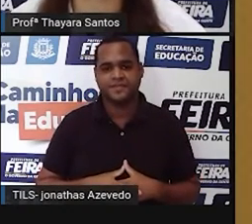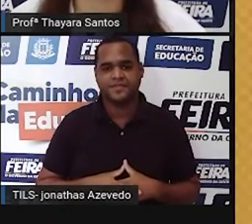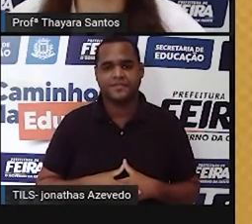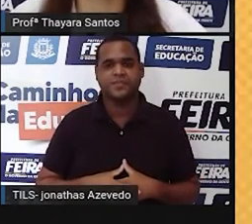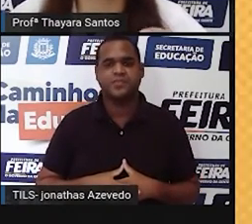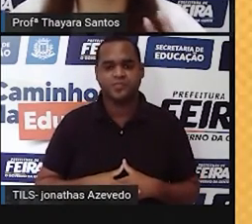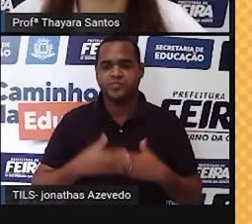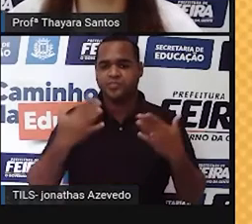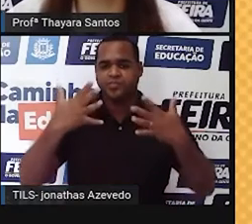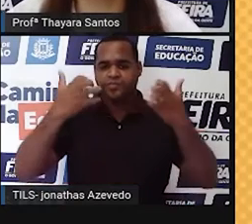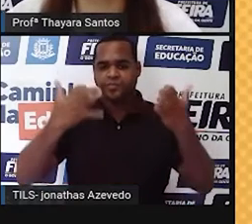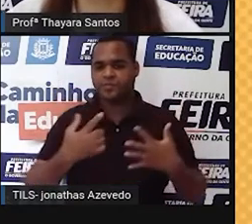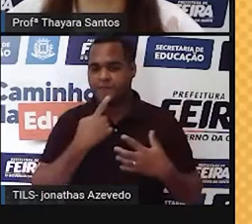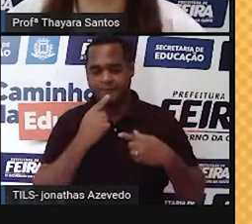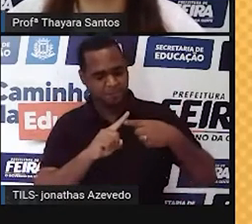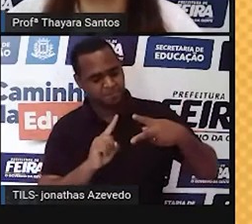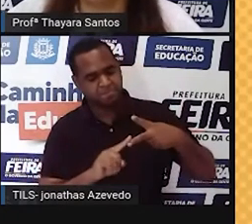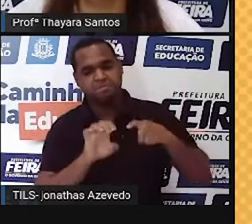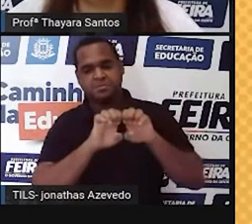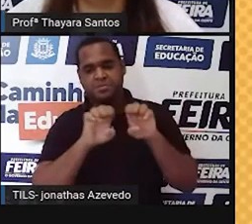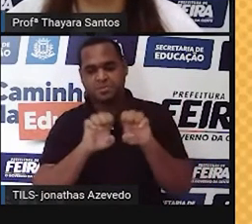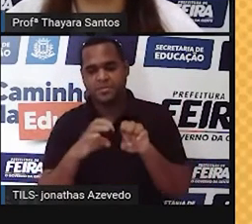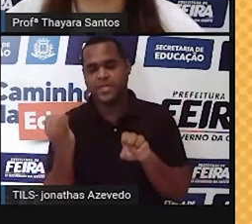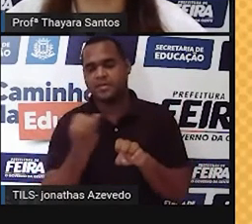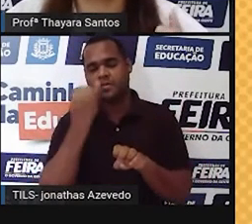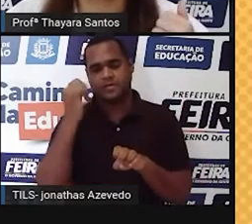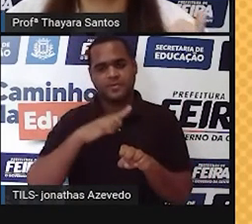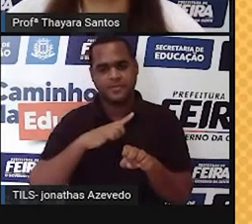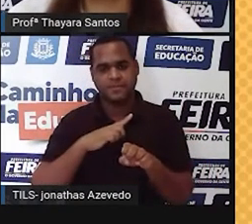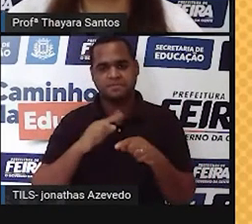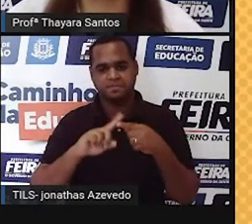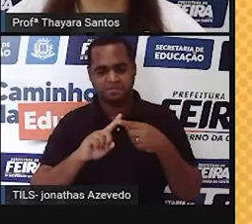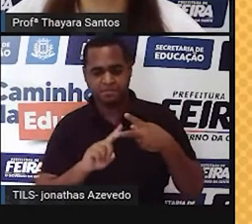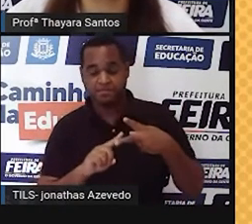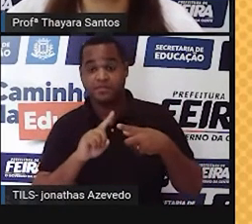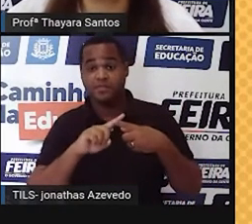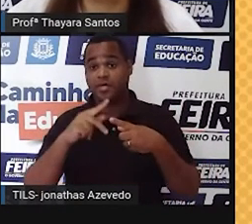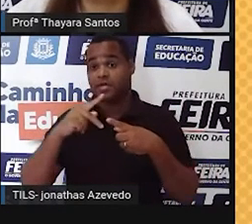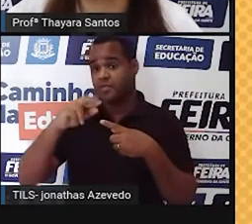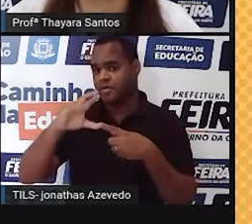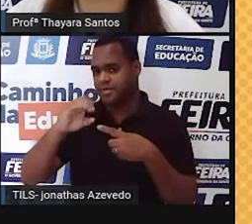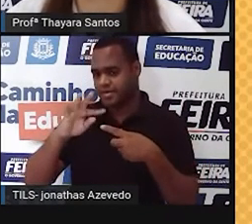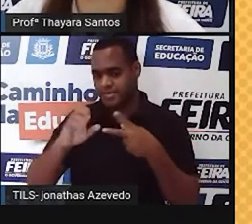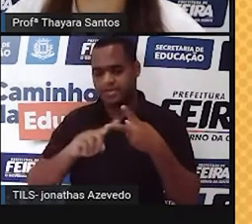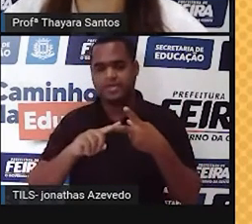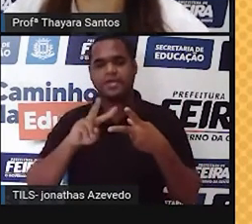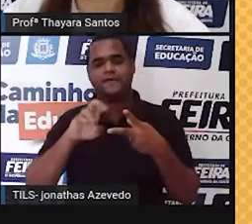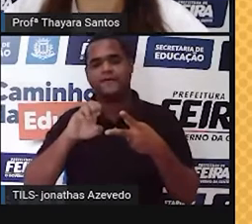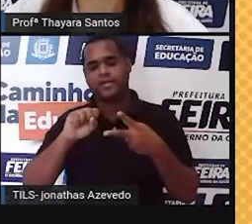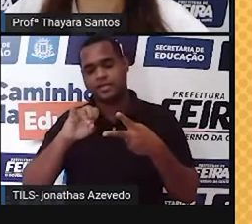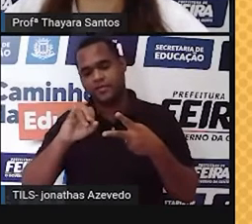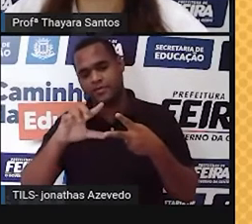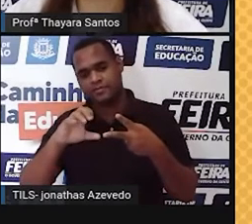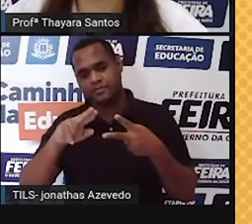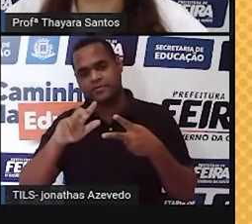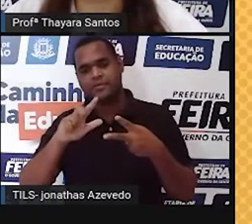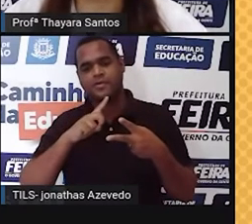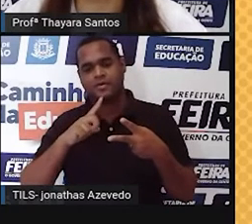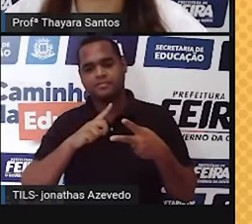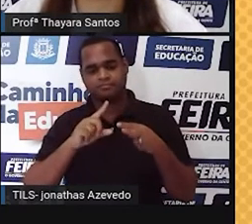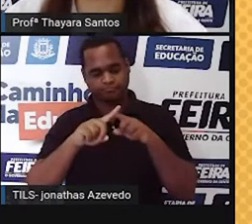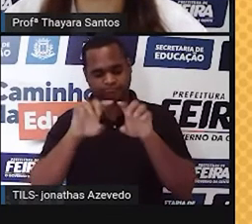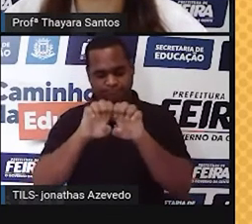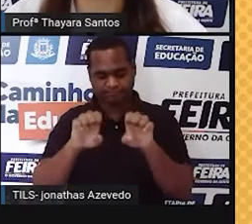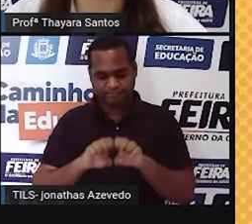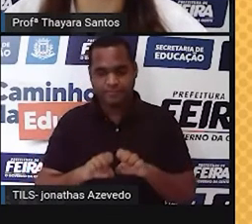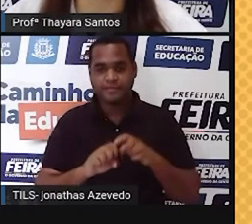Agora, vamos falar sobre duas estruturas que são muito importantes, que é a próstata e as vesículas seminares. Essas duas estruturas,